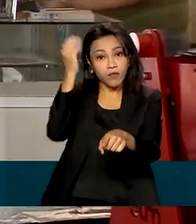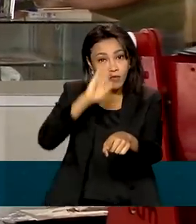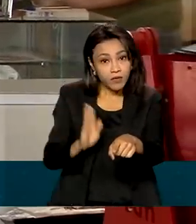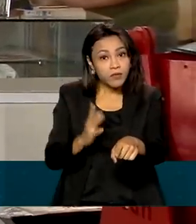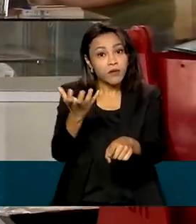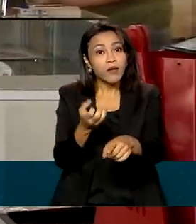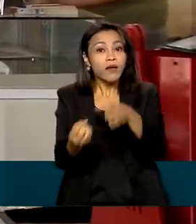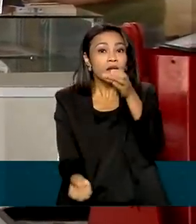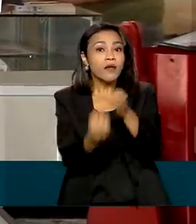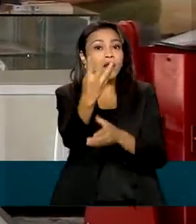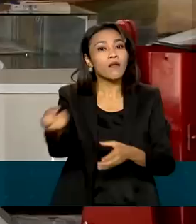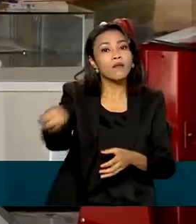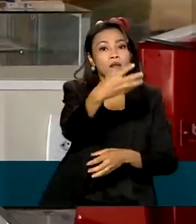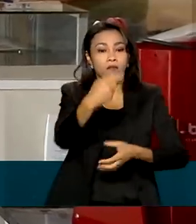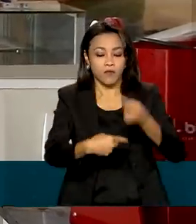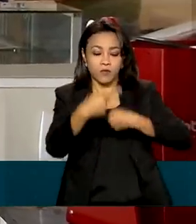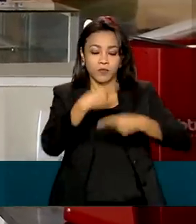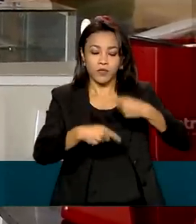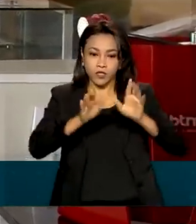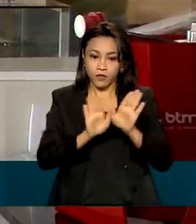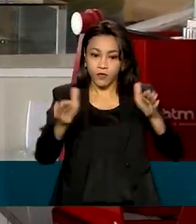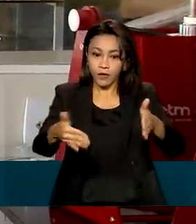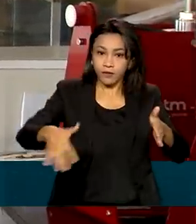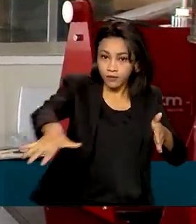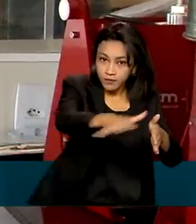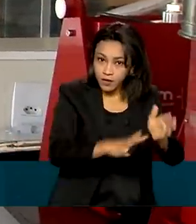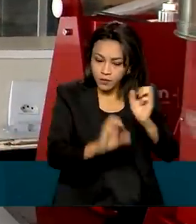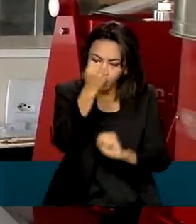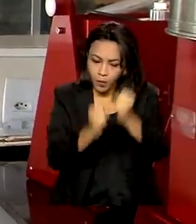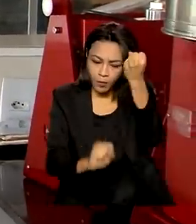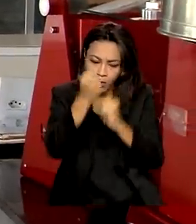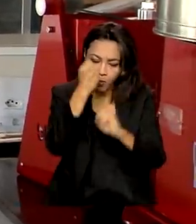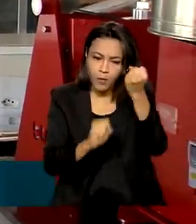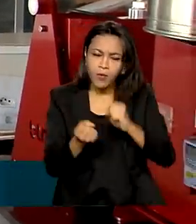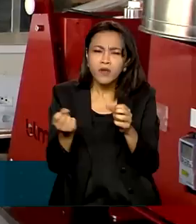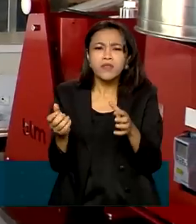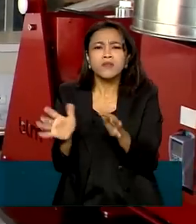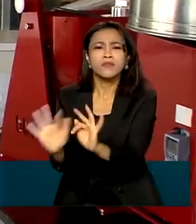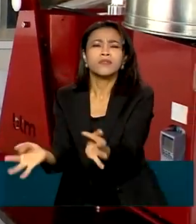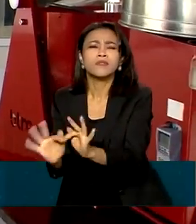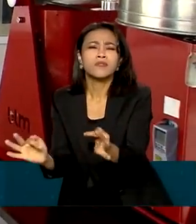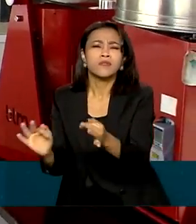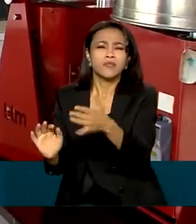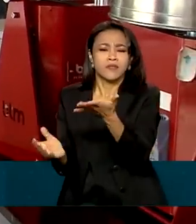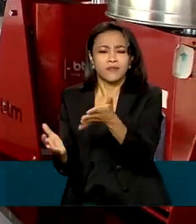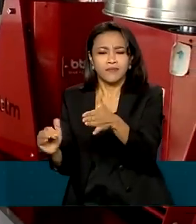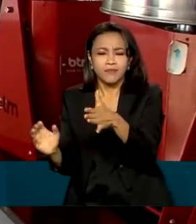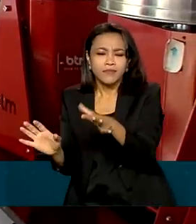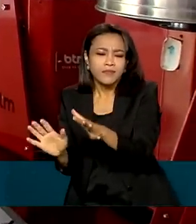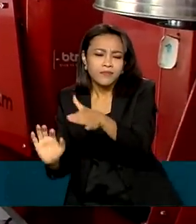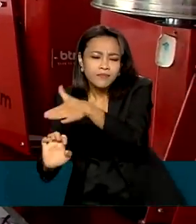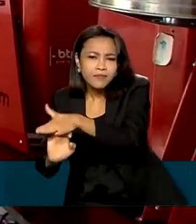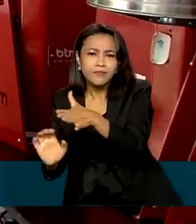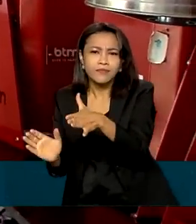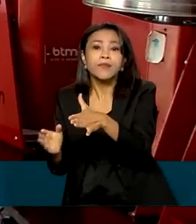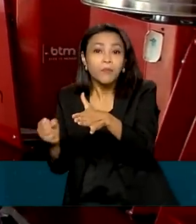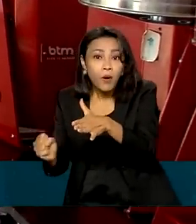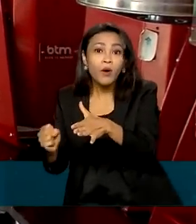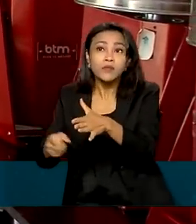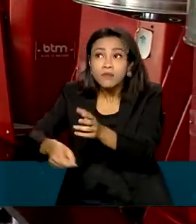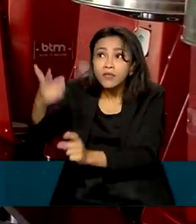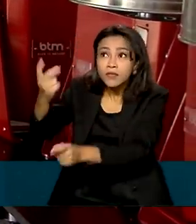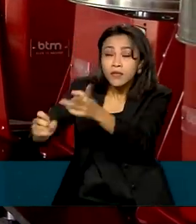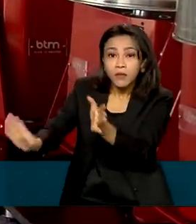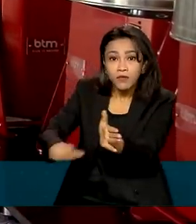públicas voltadas ao setor do cacau e incentivar que pequenos negócios, como o Labar, atuem também no mercado externo.